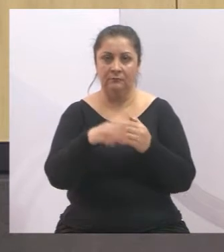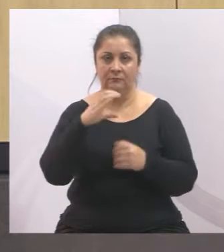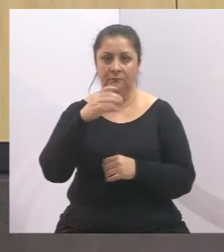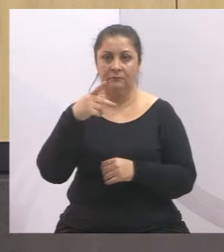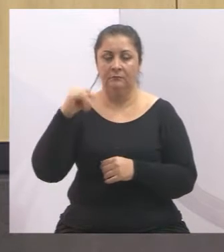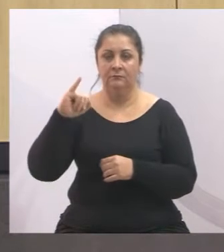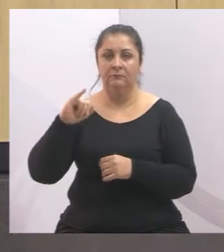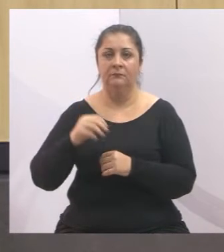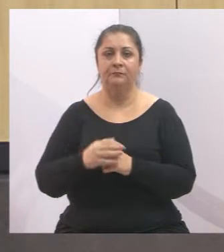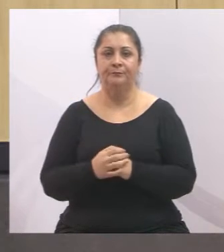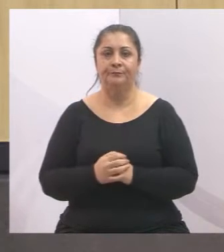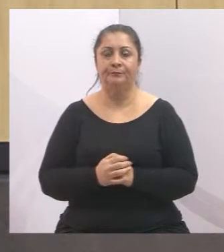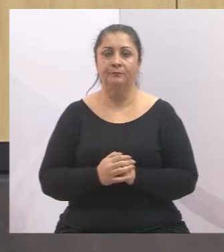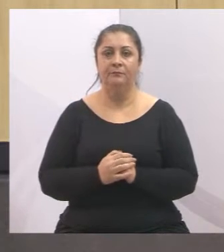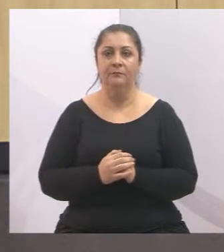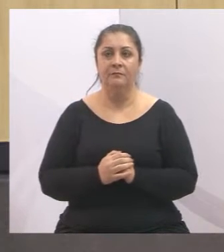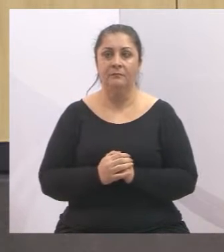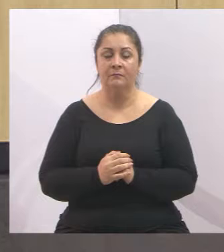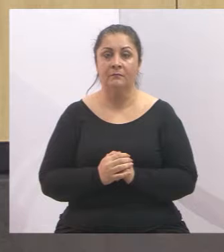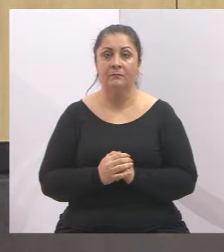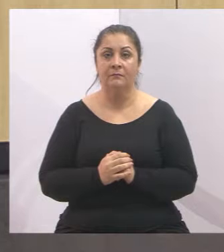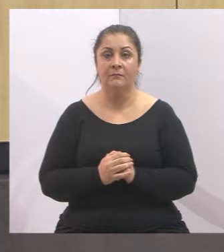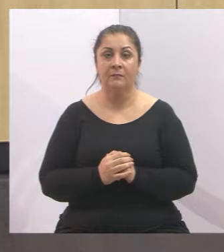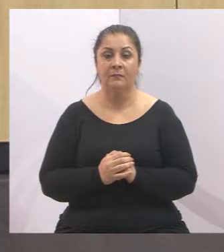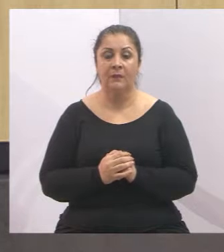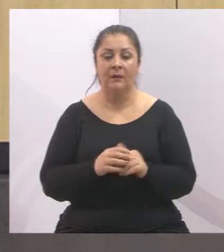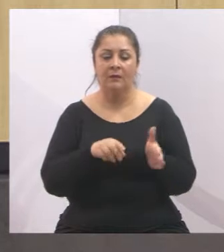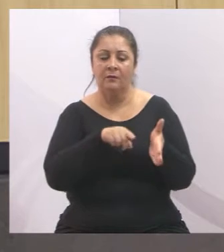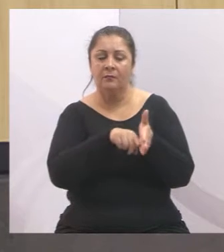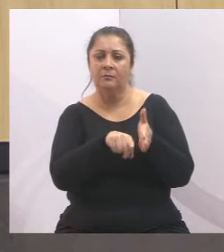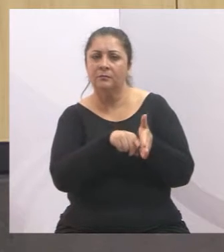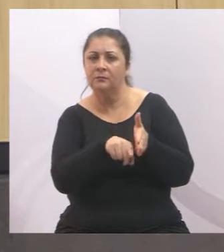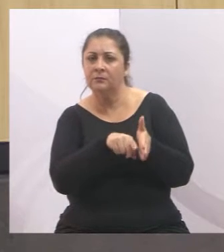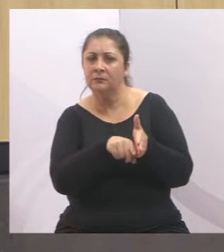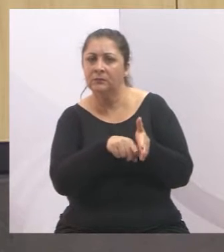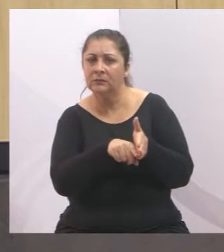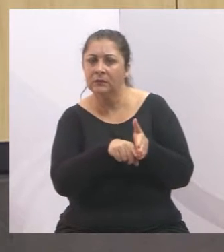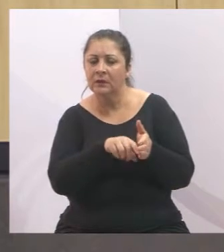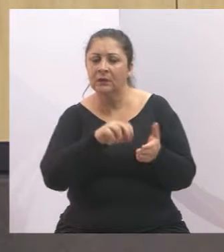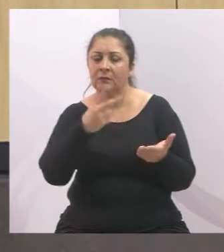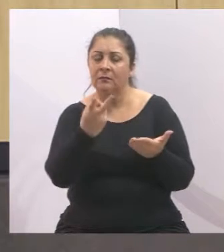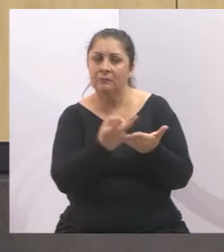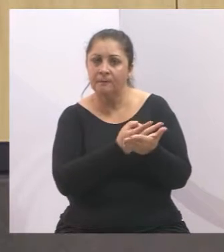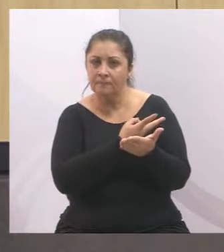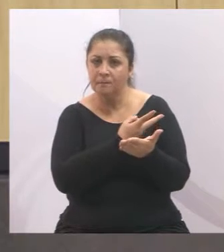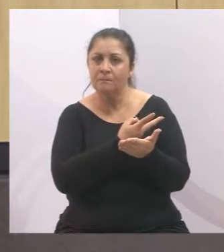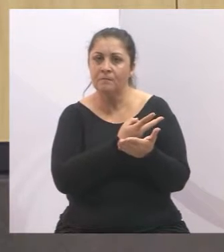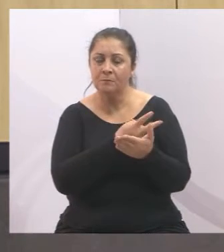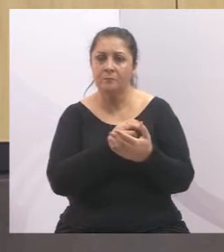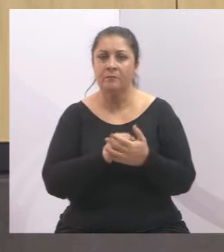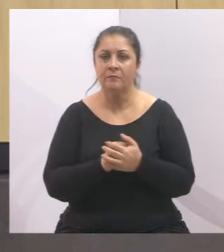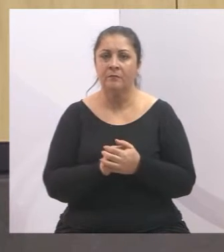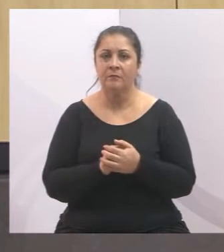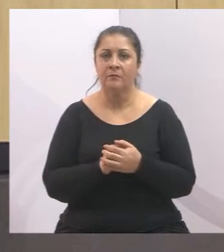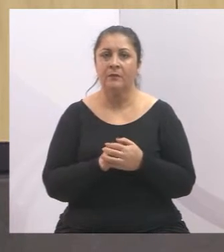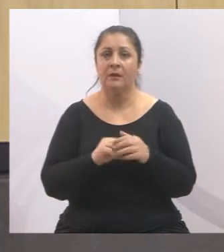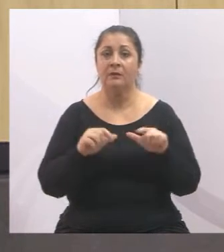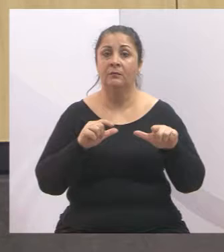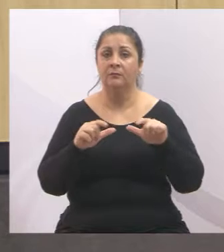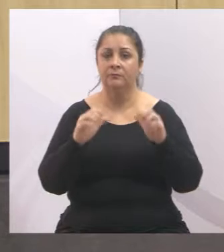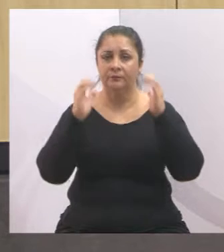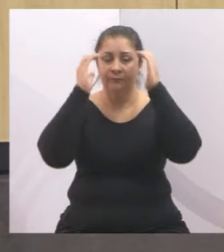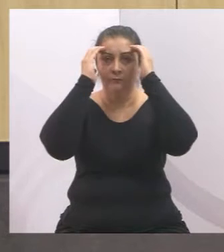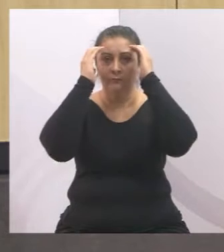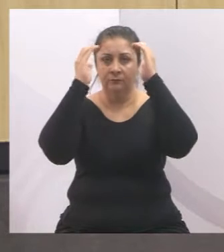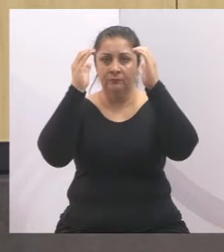nessa casa legislativa para apurar denúncias de irregularidades na execução e cumprimento